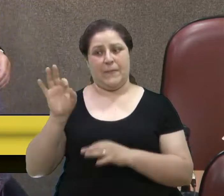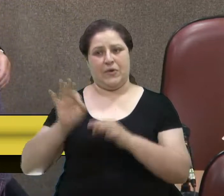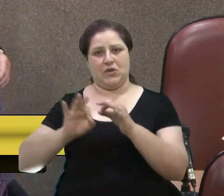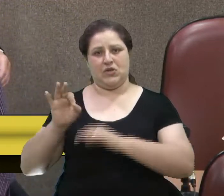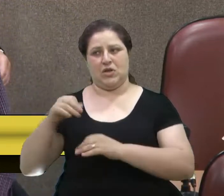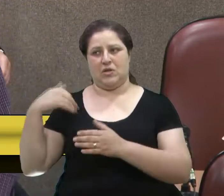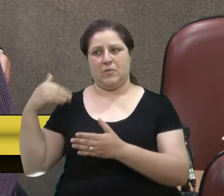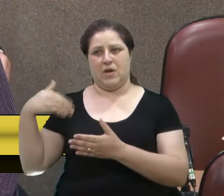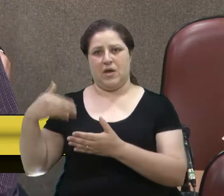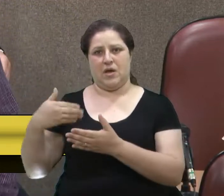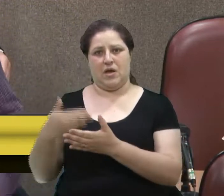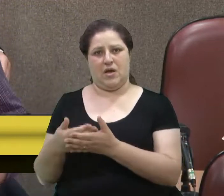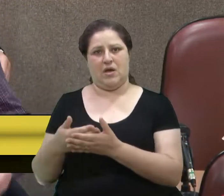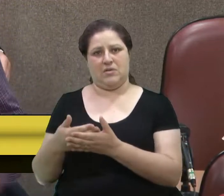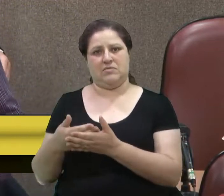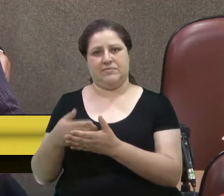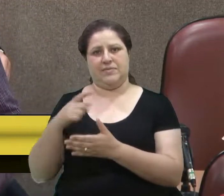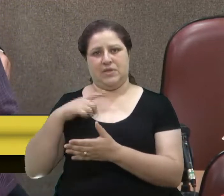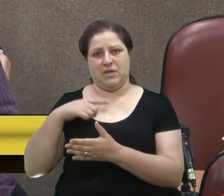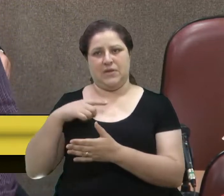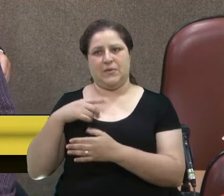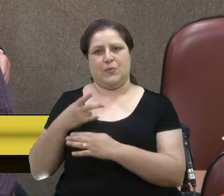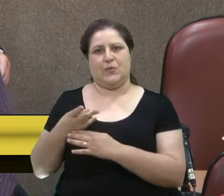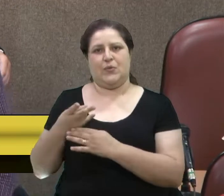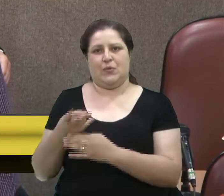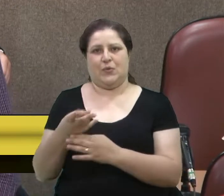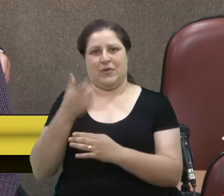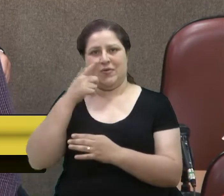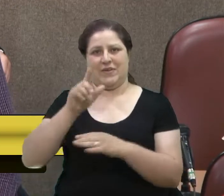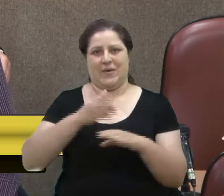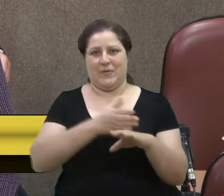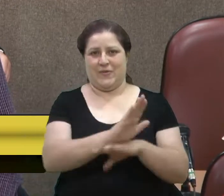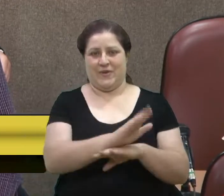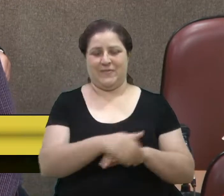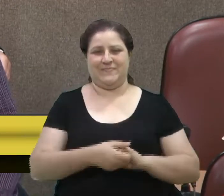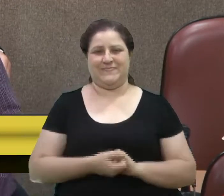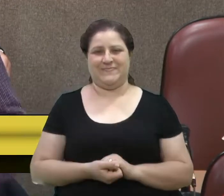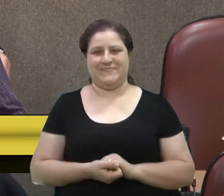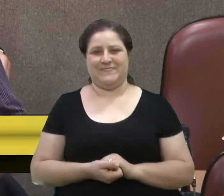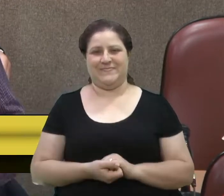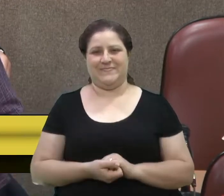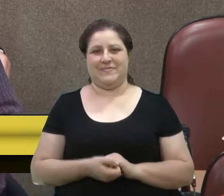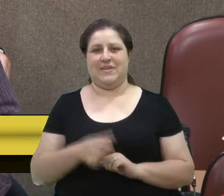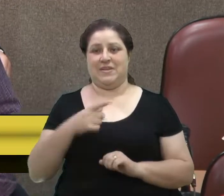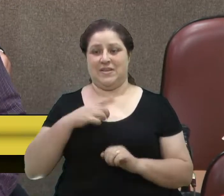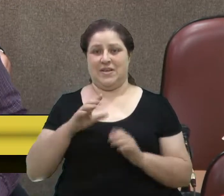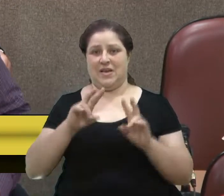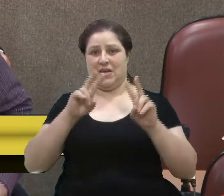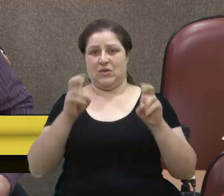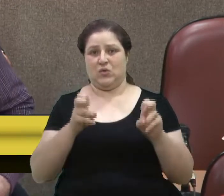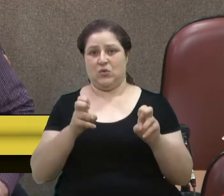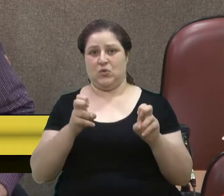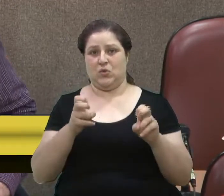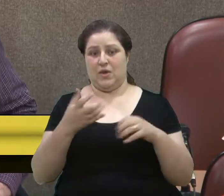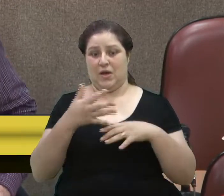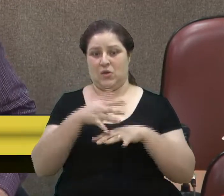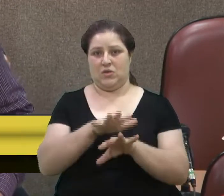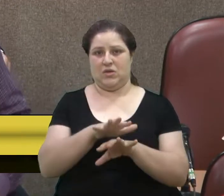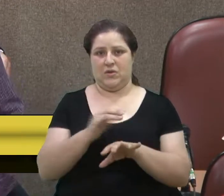sido buscada a aprovação e a inclusão é um fator importante.